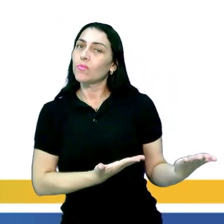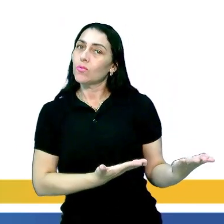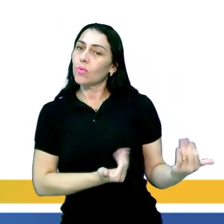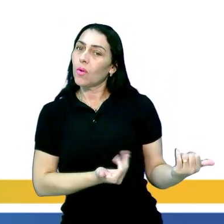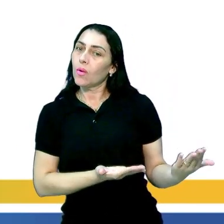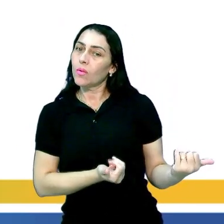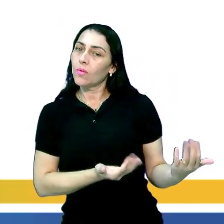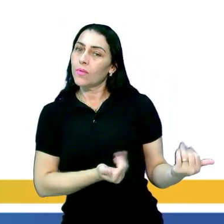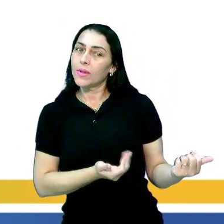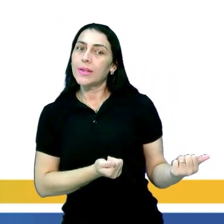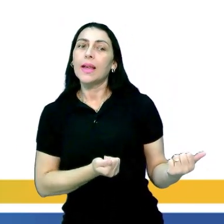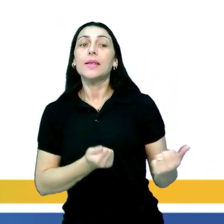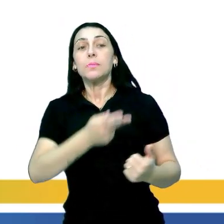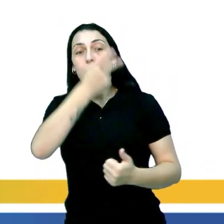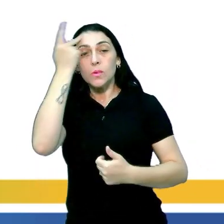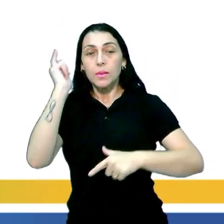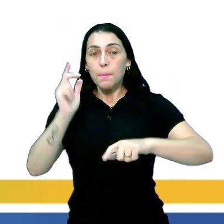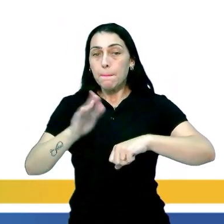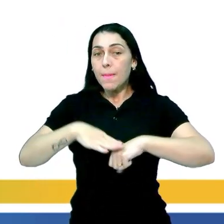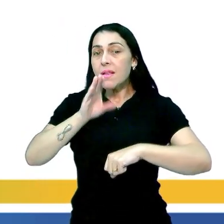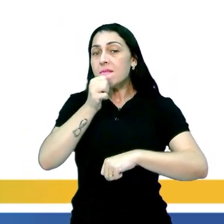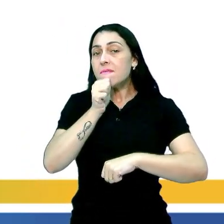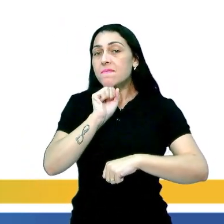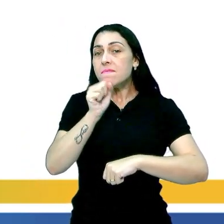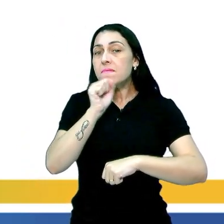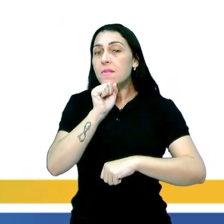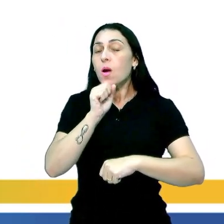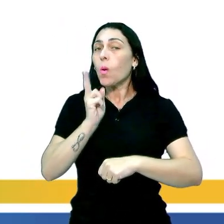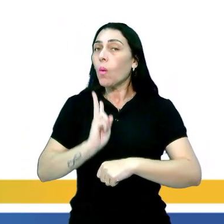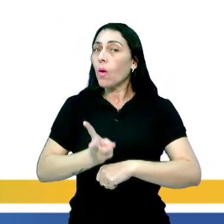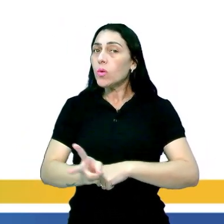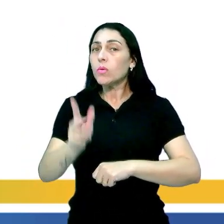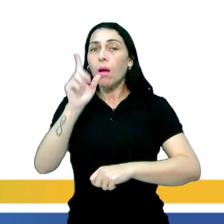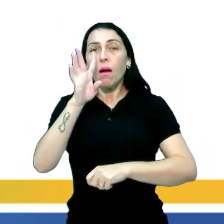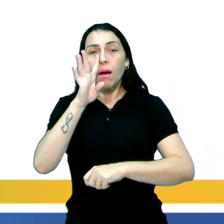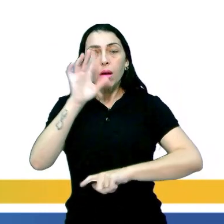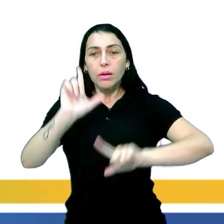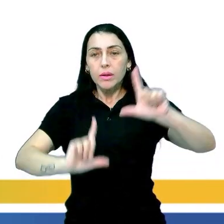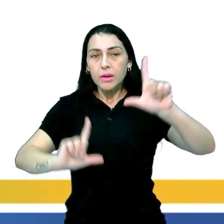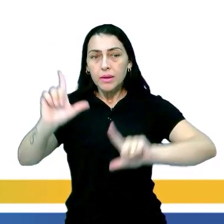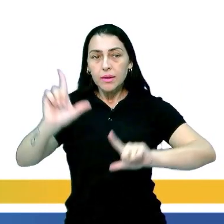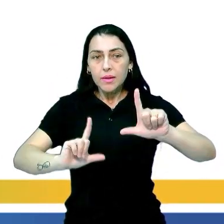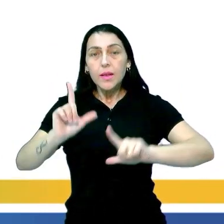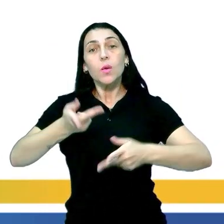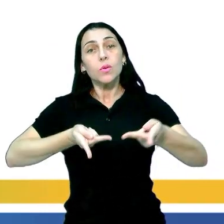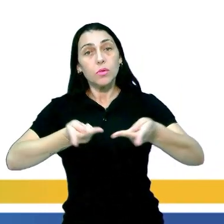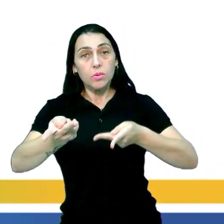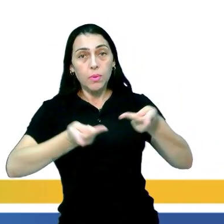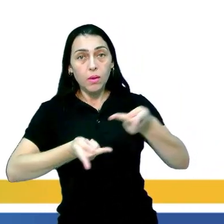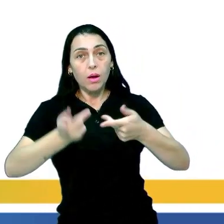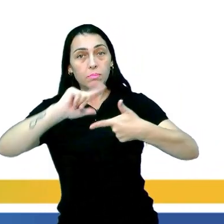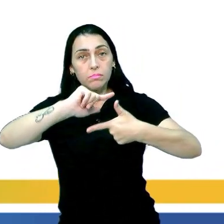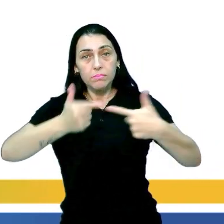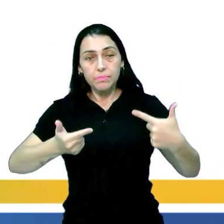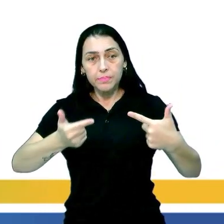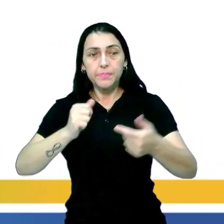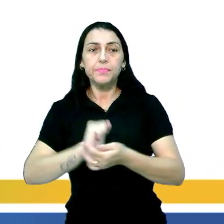são jovens, enquanto as pessoas mais velhas tendem a permanecer com a TV e seus programas.